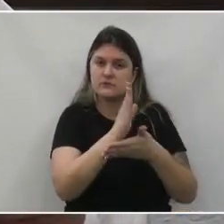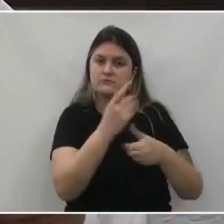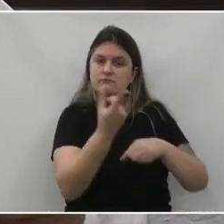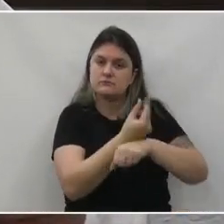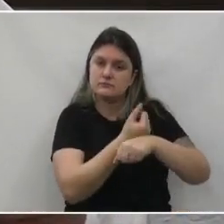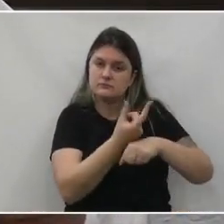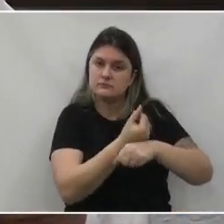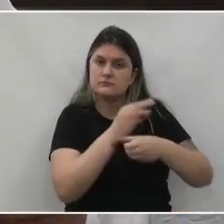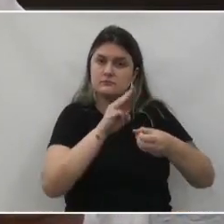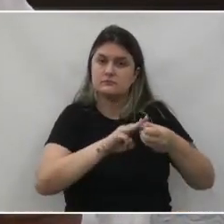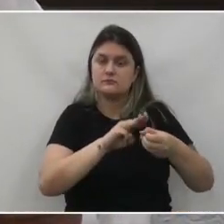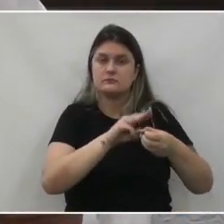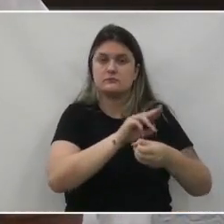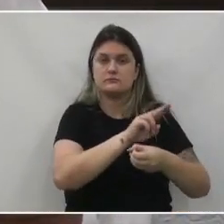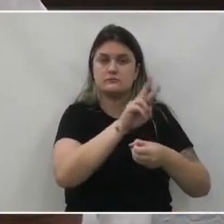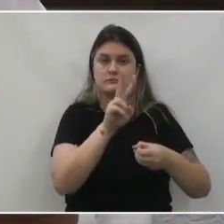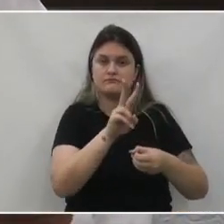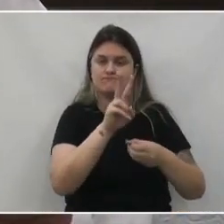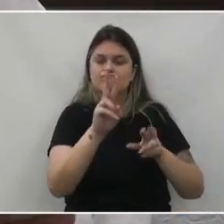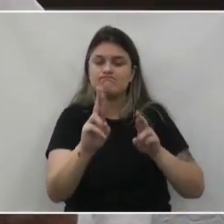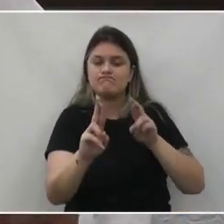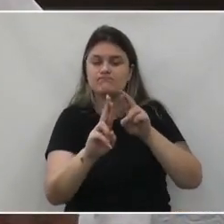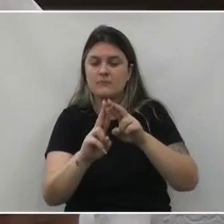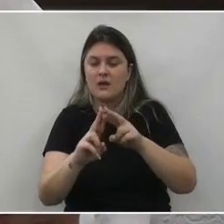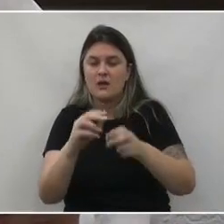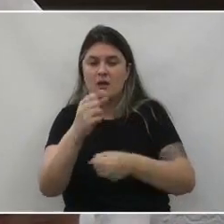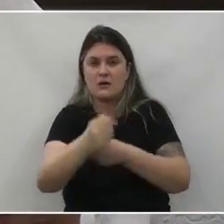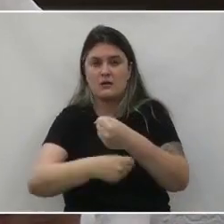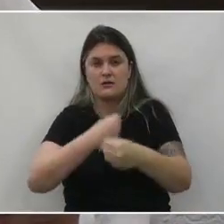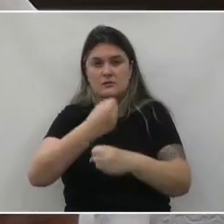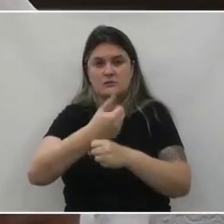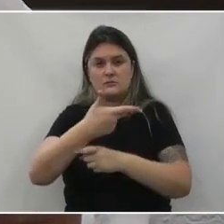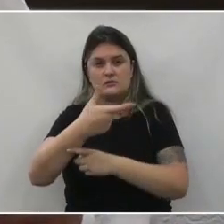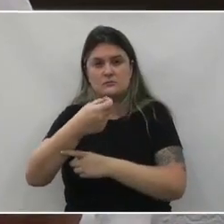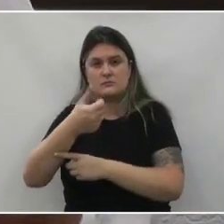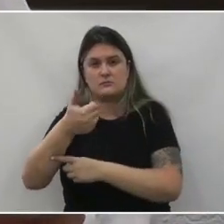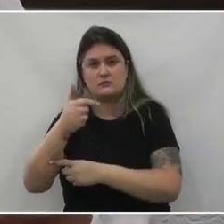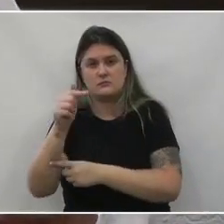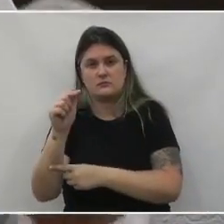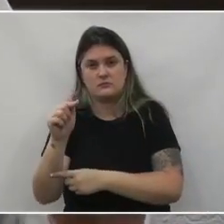executivo de união da vitória referente ao exercício de 2017